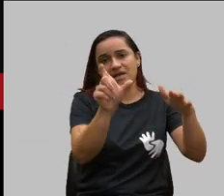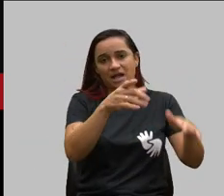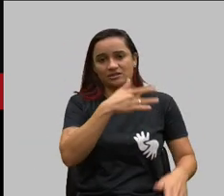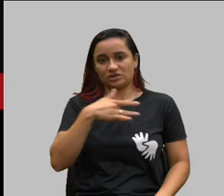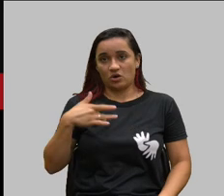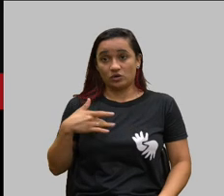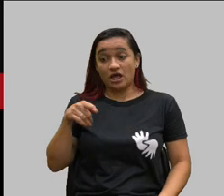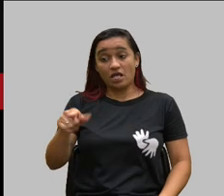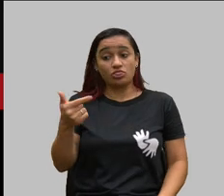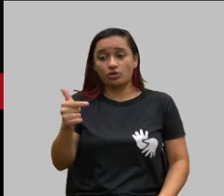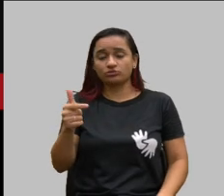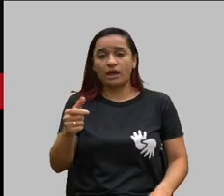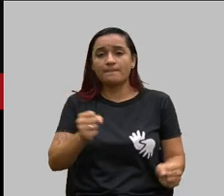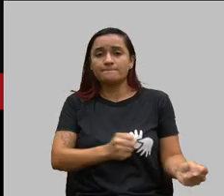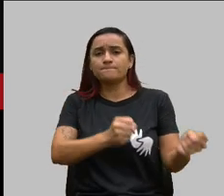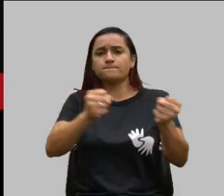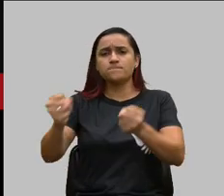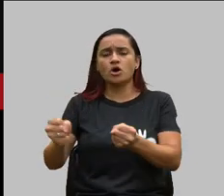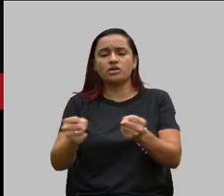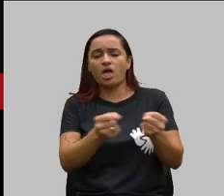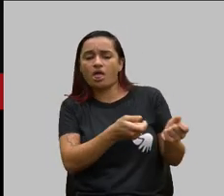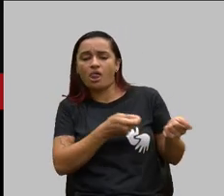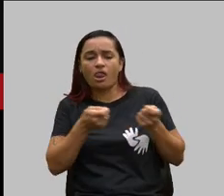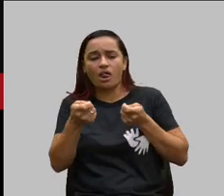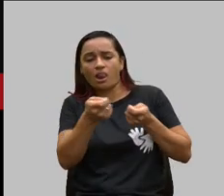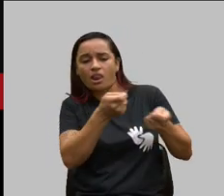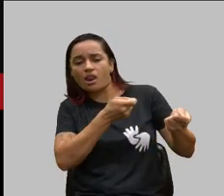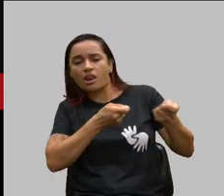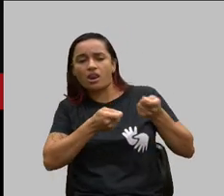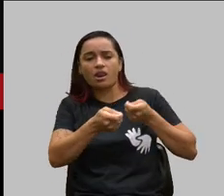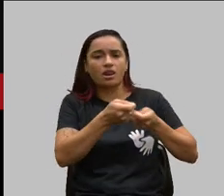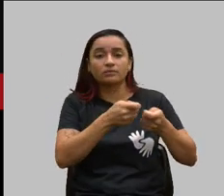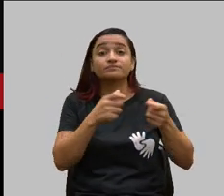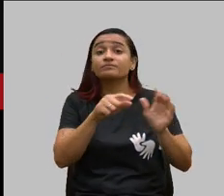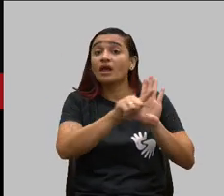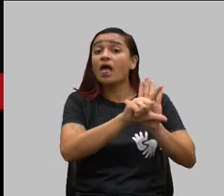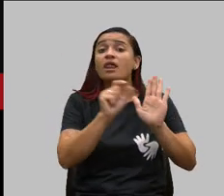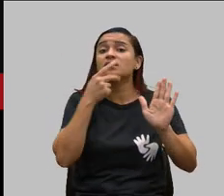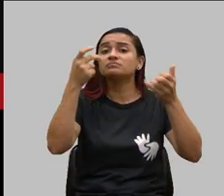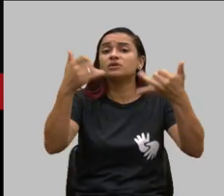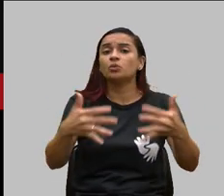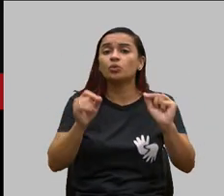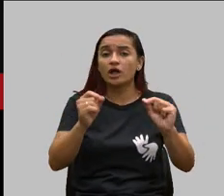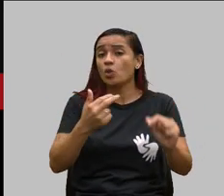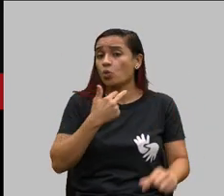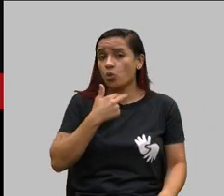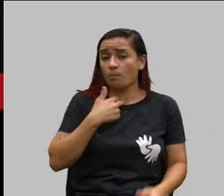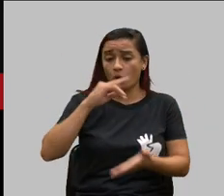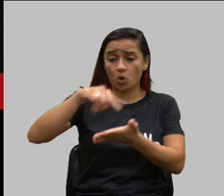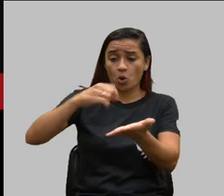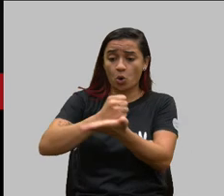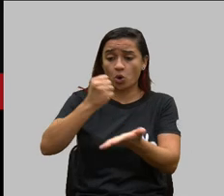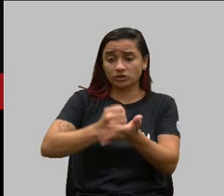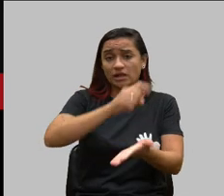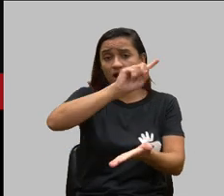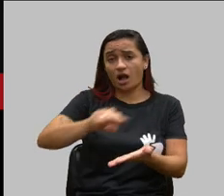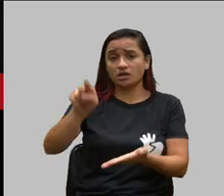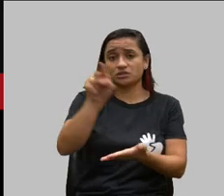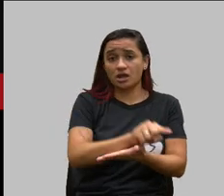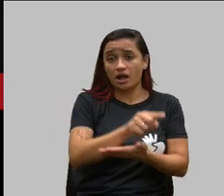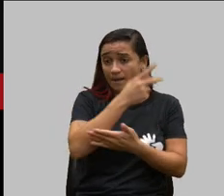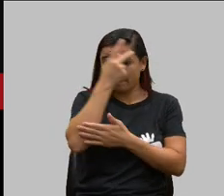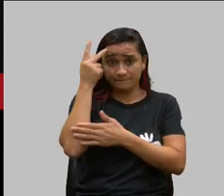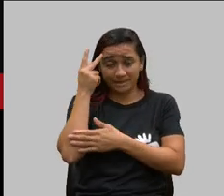poder de barganho então a lei diz olha não se pode rescindir contrato com uma pessoa física com uma pessoa natural